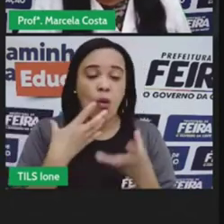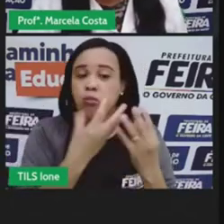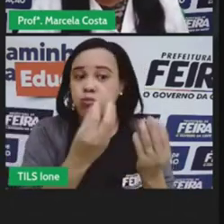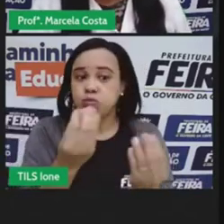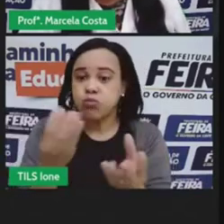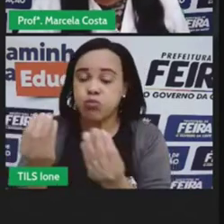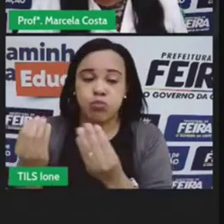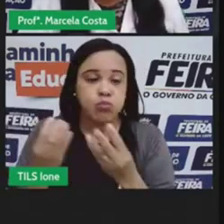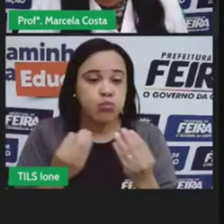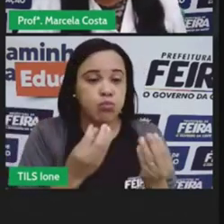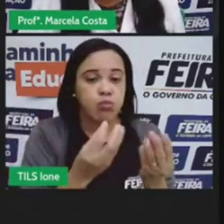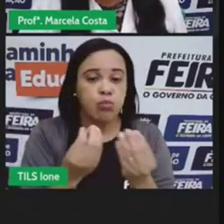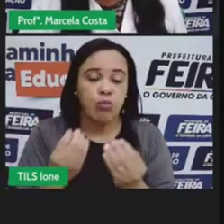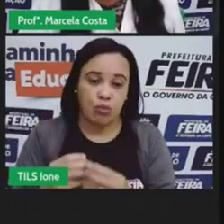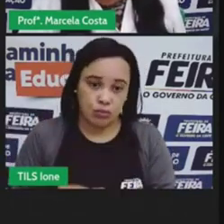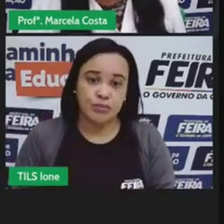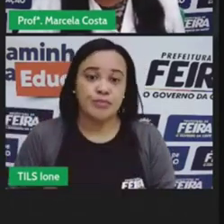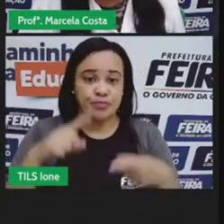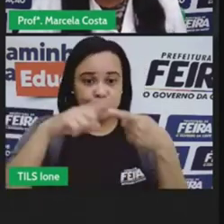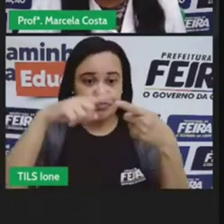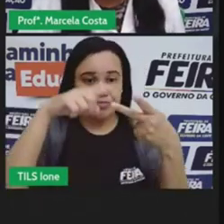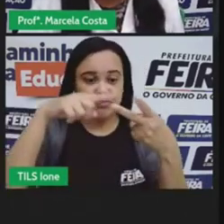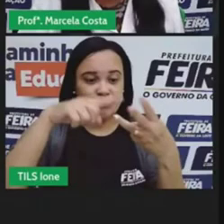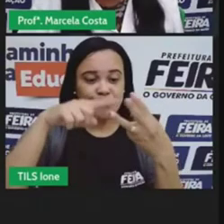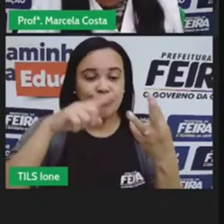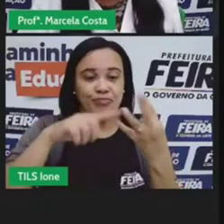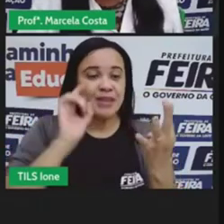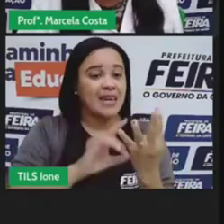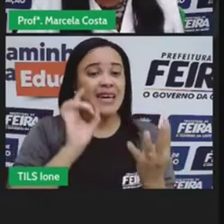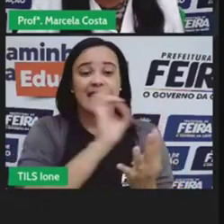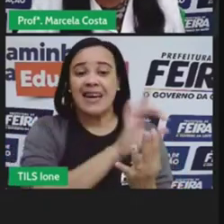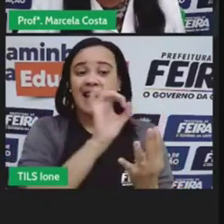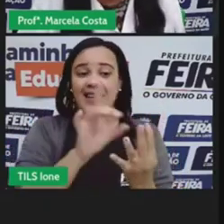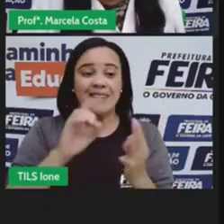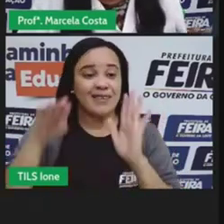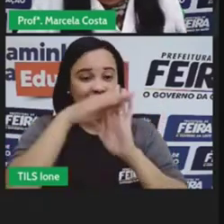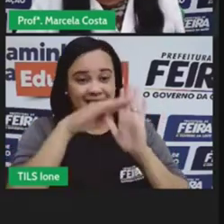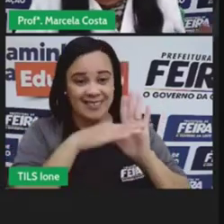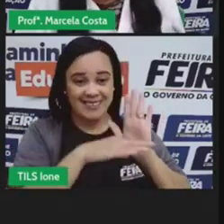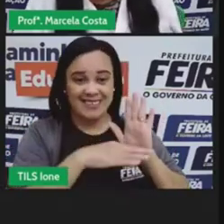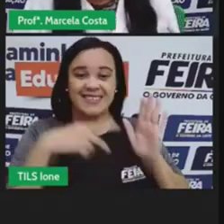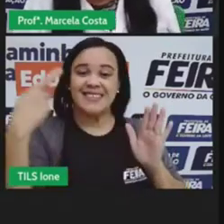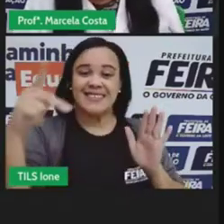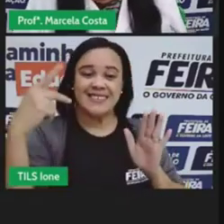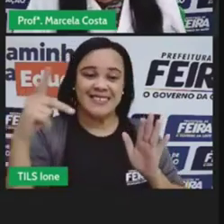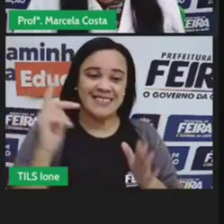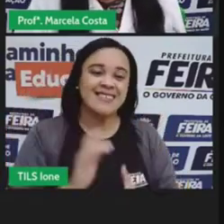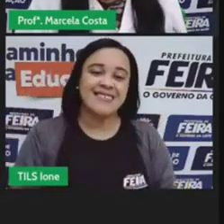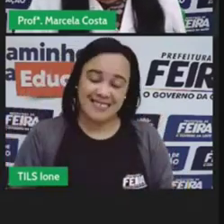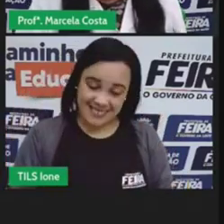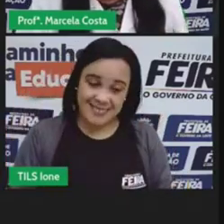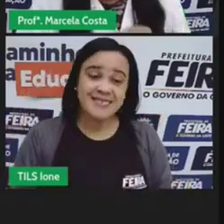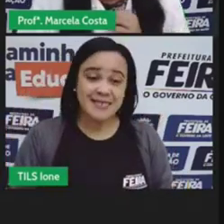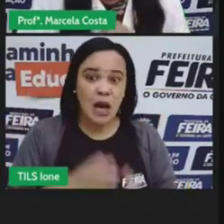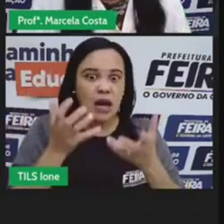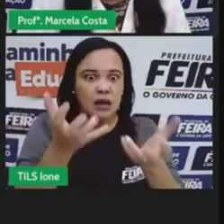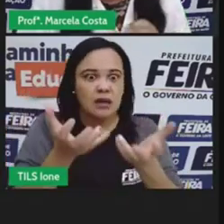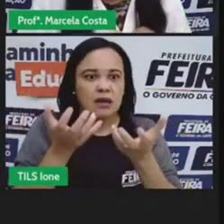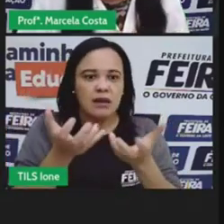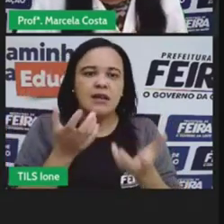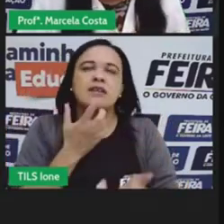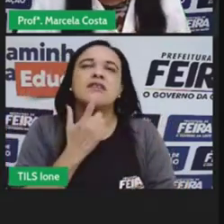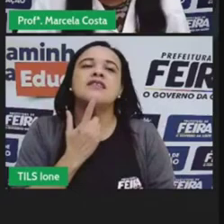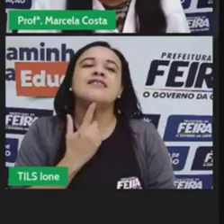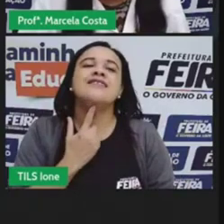então esse daqui são os itens da lista o que quero comprar de